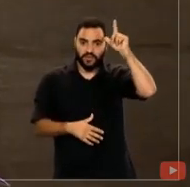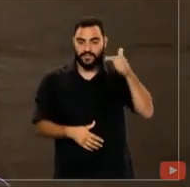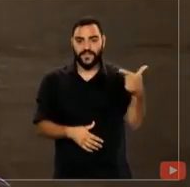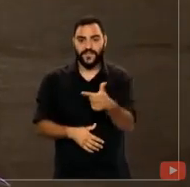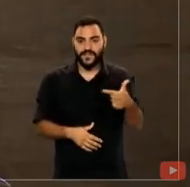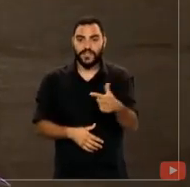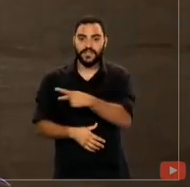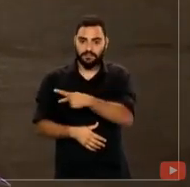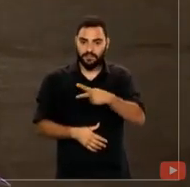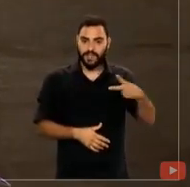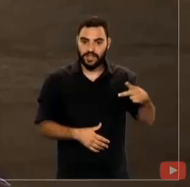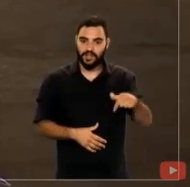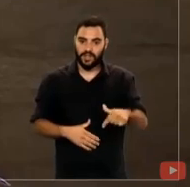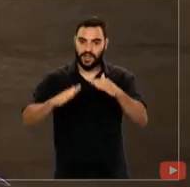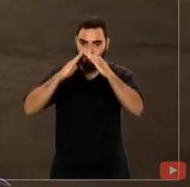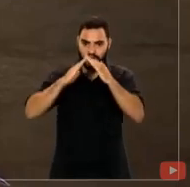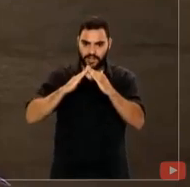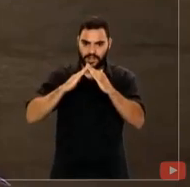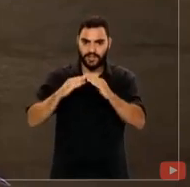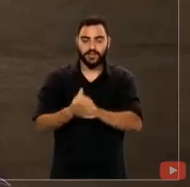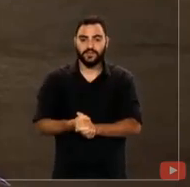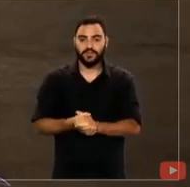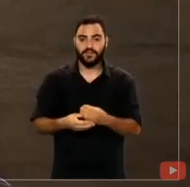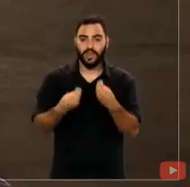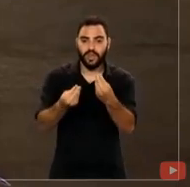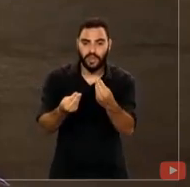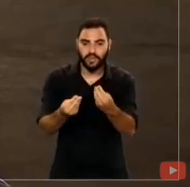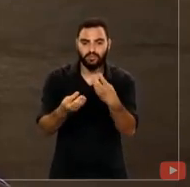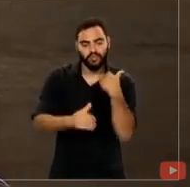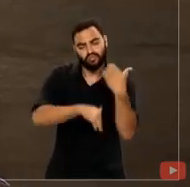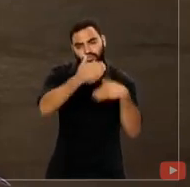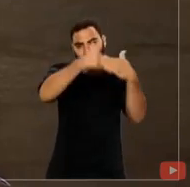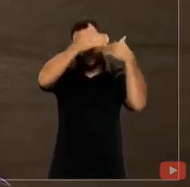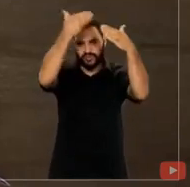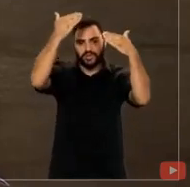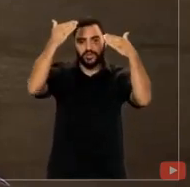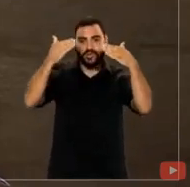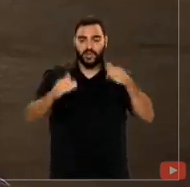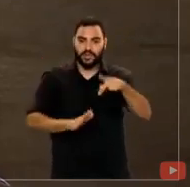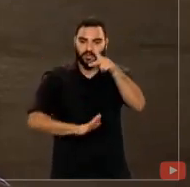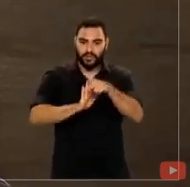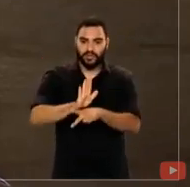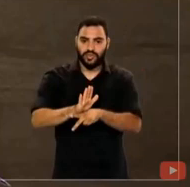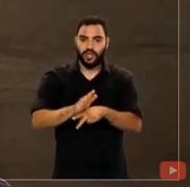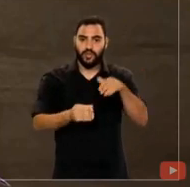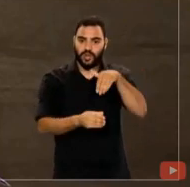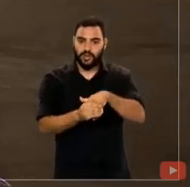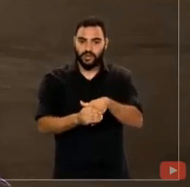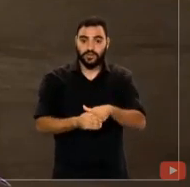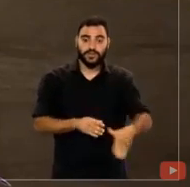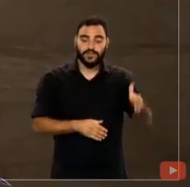-Presidente desta Casa. Desejo-lhe sucesso em todo o processo eleitoral deste ano, sabendo de